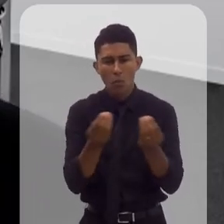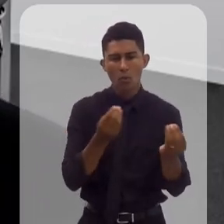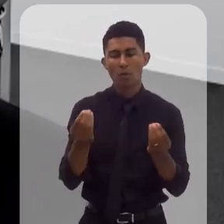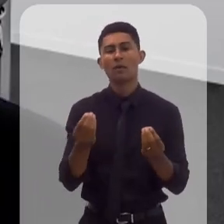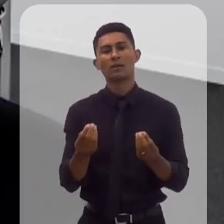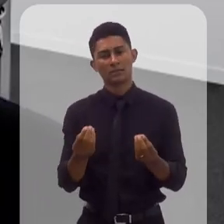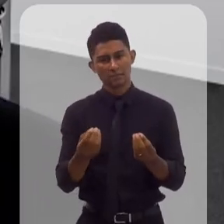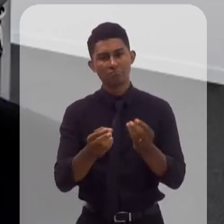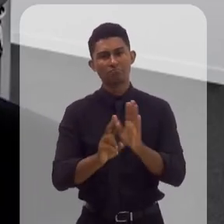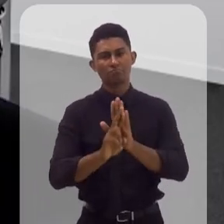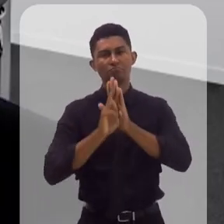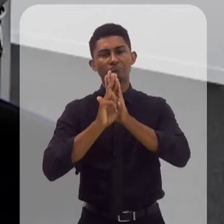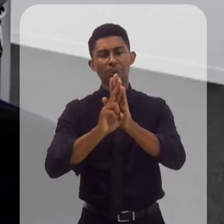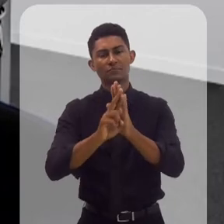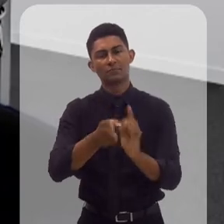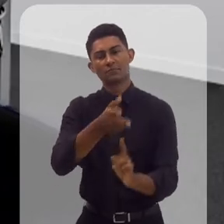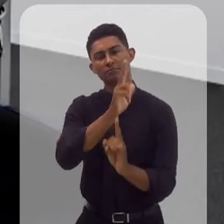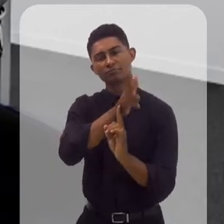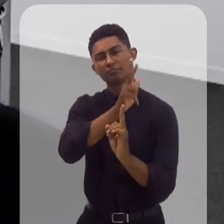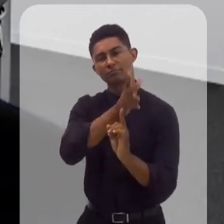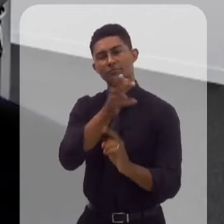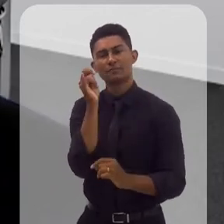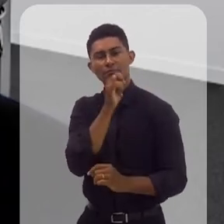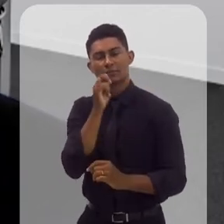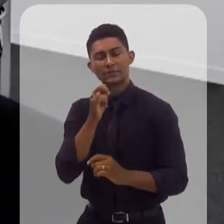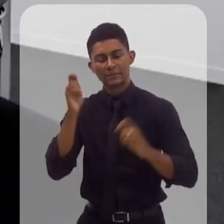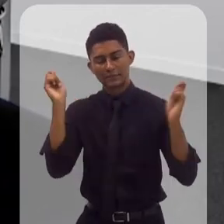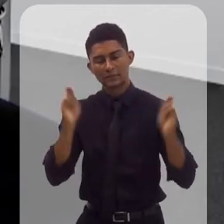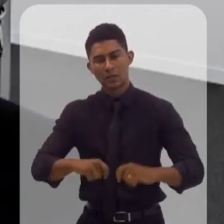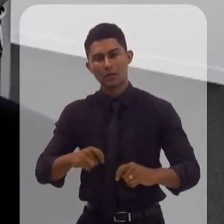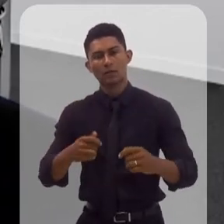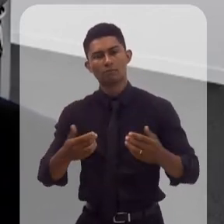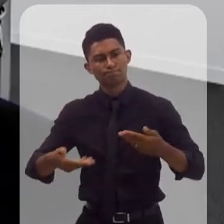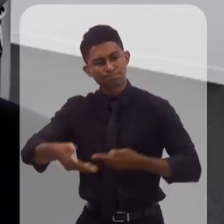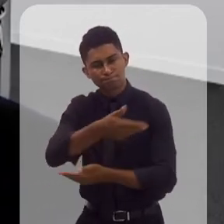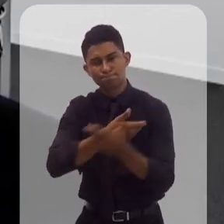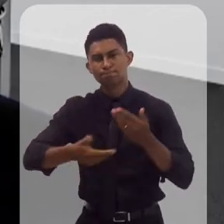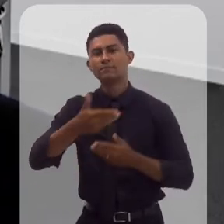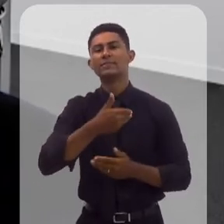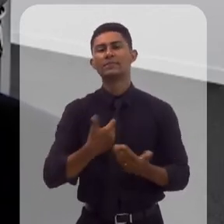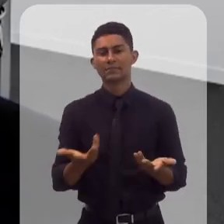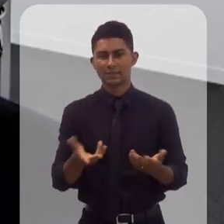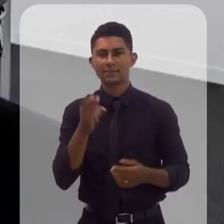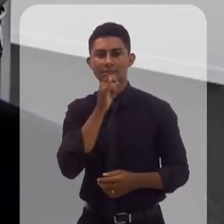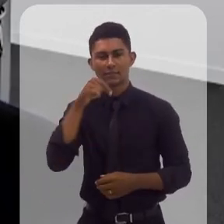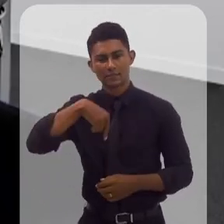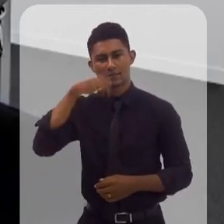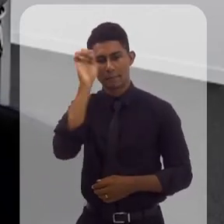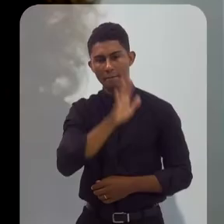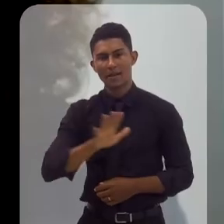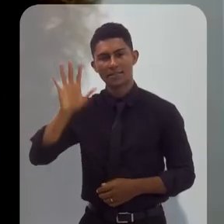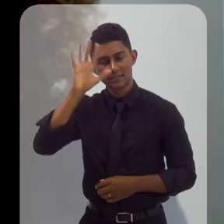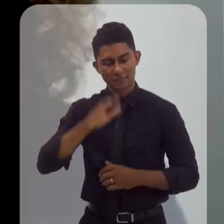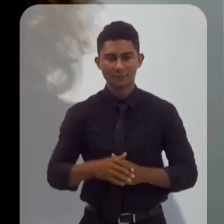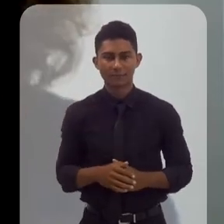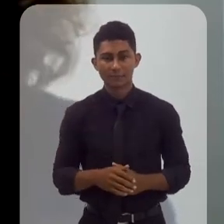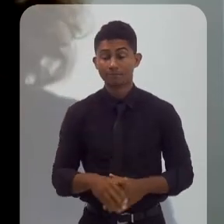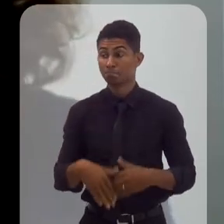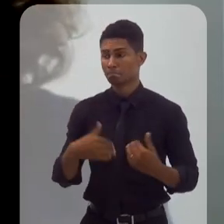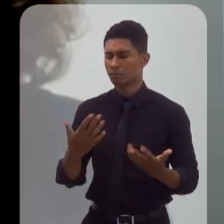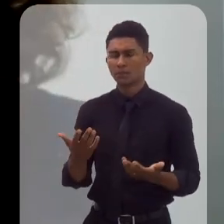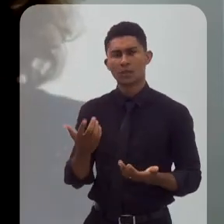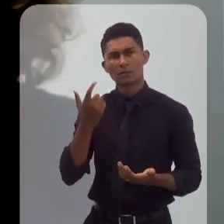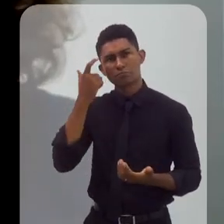ainda melhor essa fonte, e ver como ela pode contribuir para o nosso setor elétrico. Lendo para essa